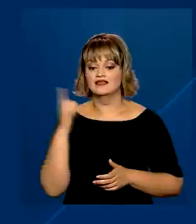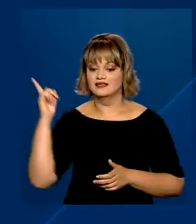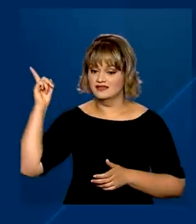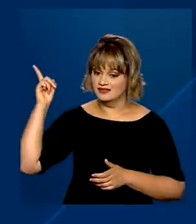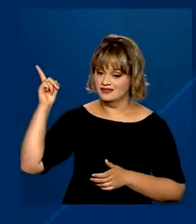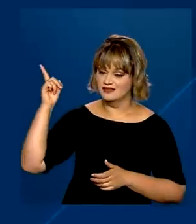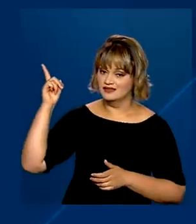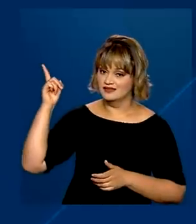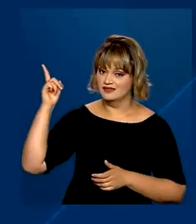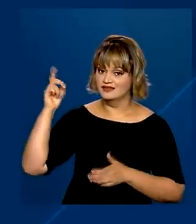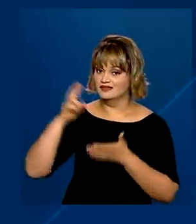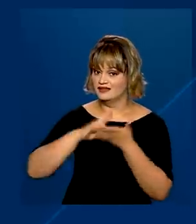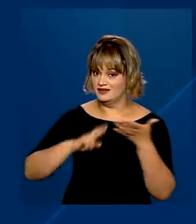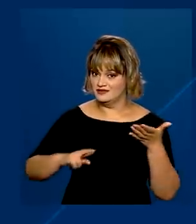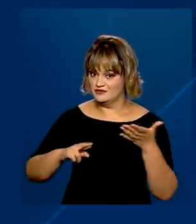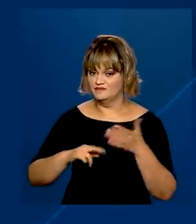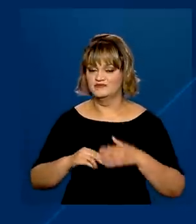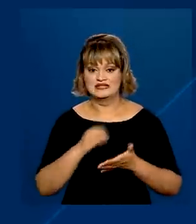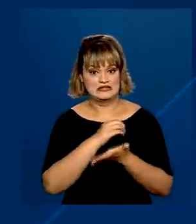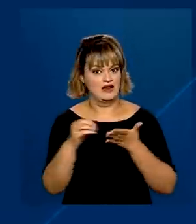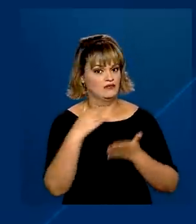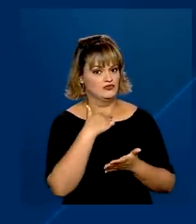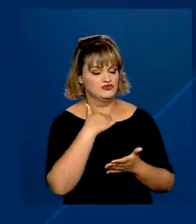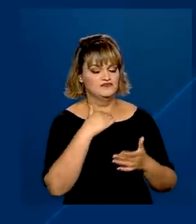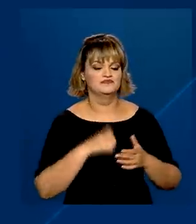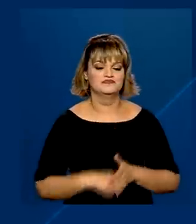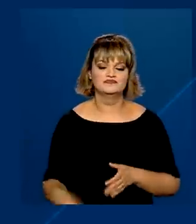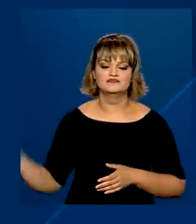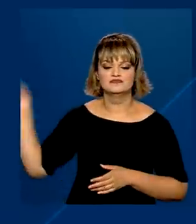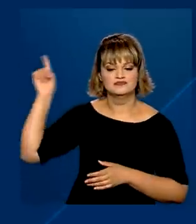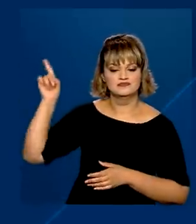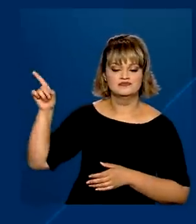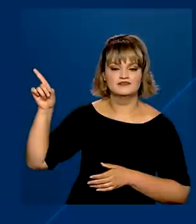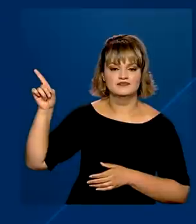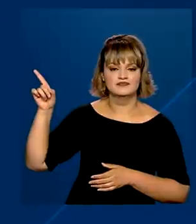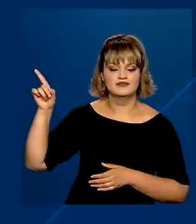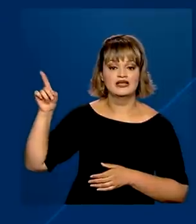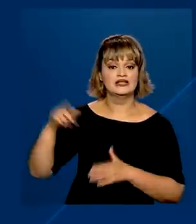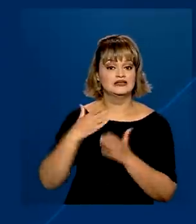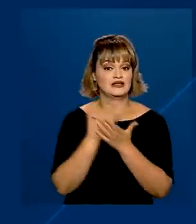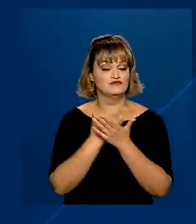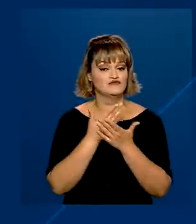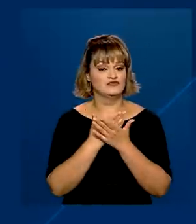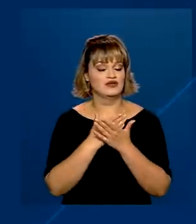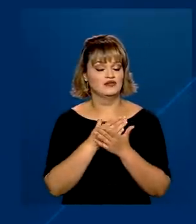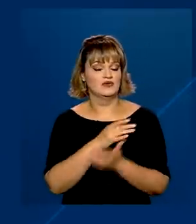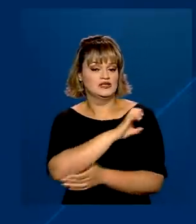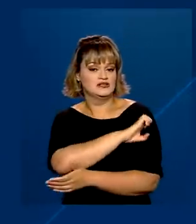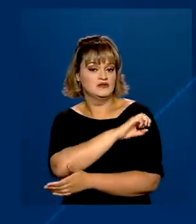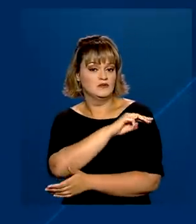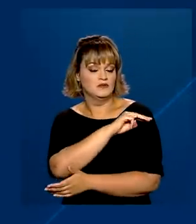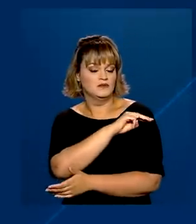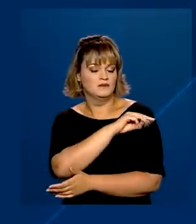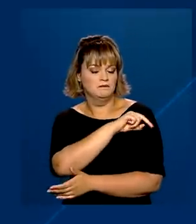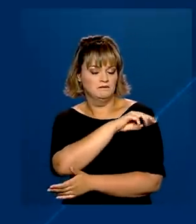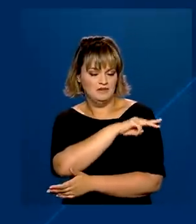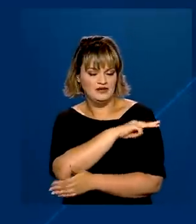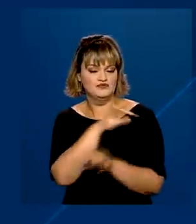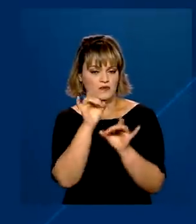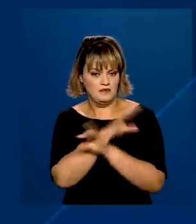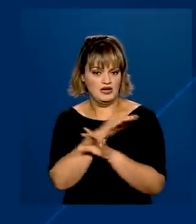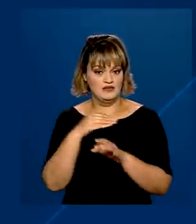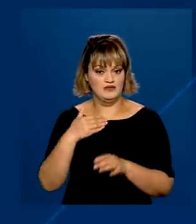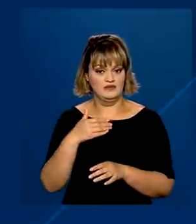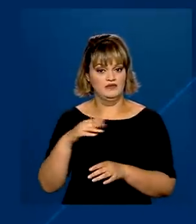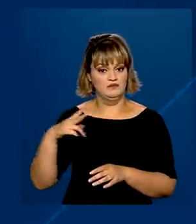nota superior a zero na redação. Também são requisitos ter cursado o ensino médio completo em escola pública